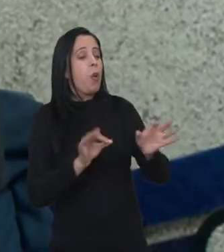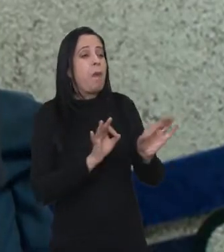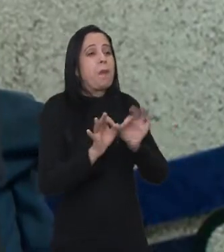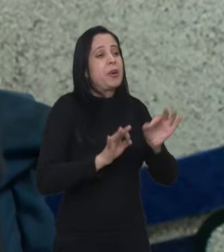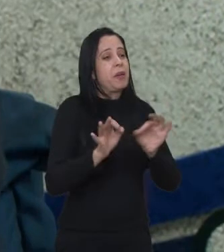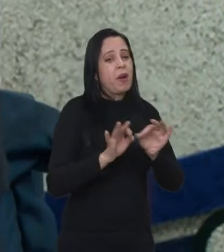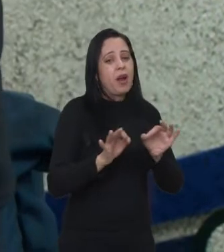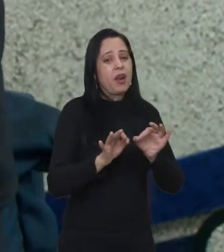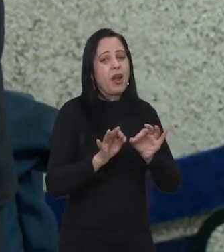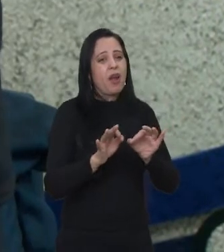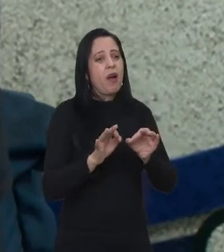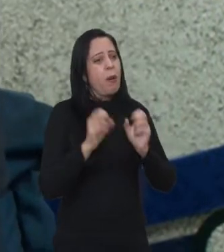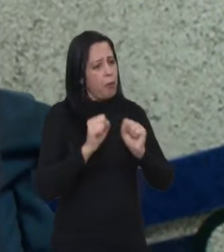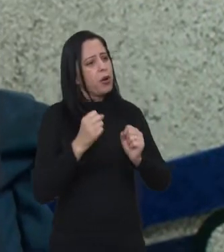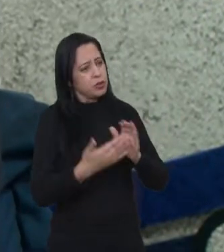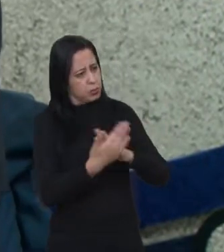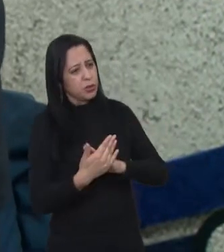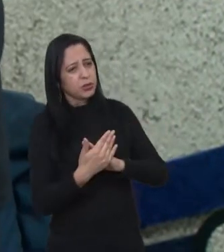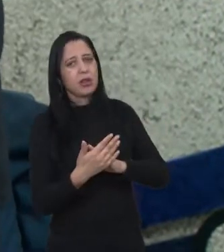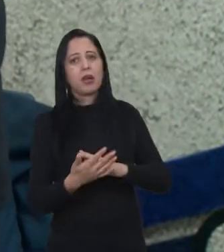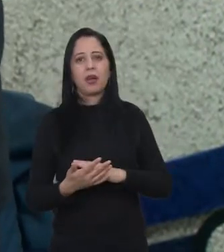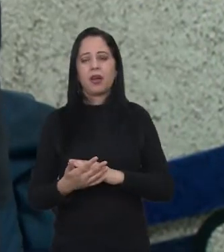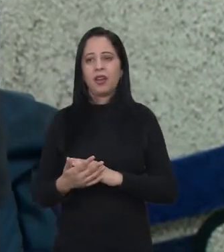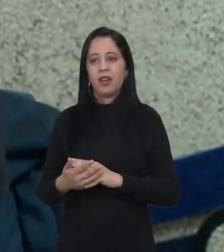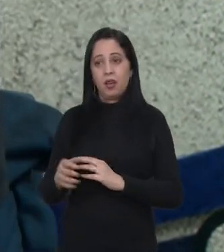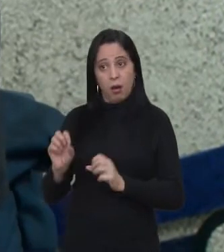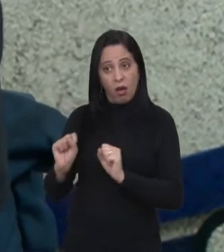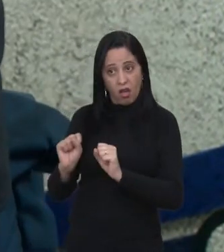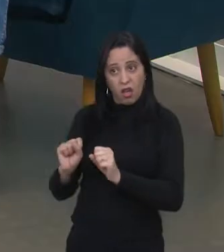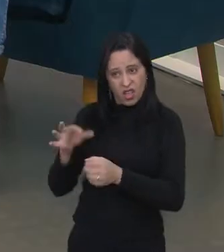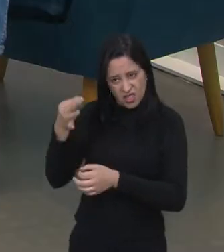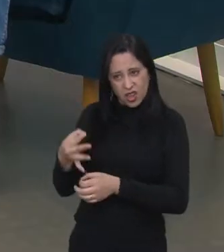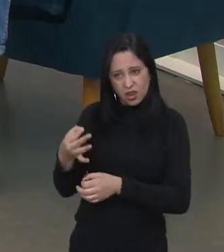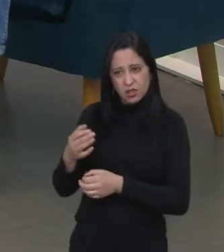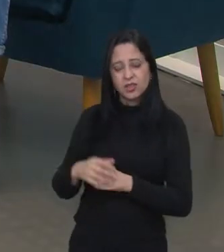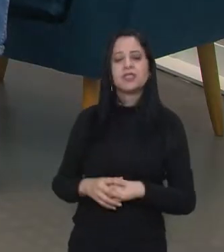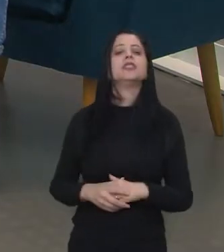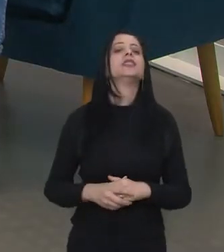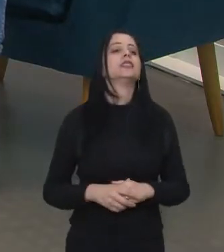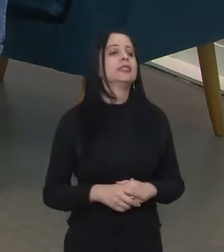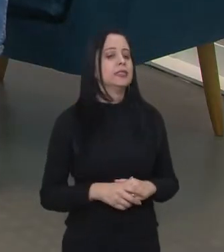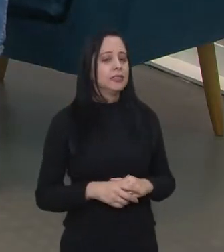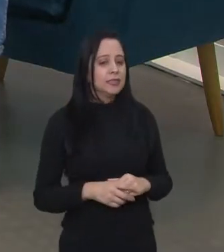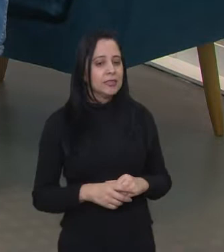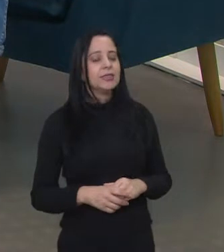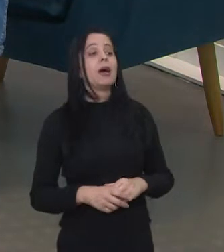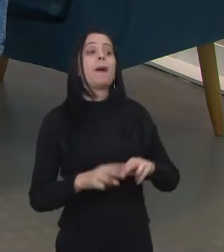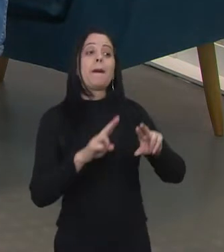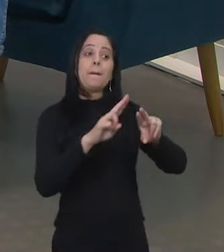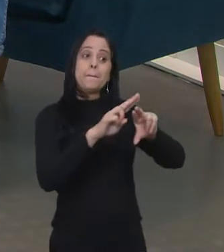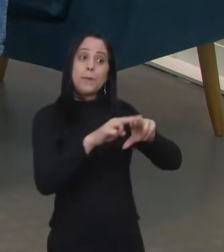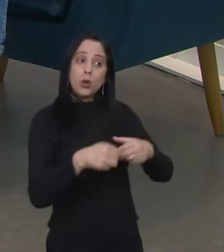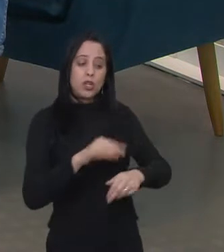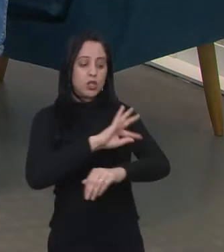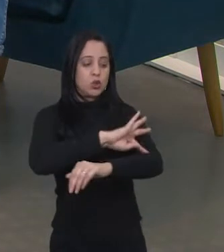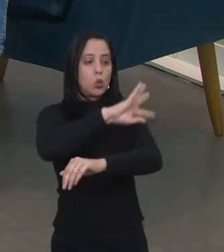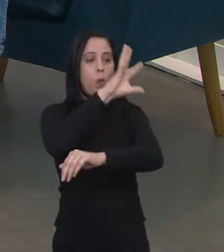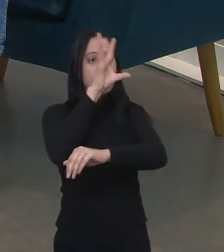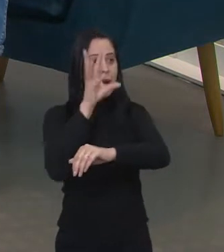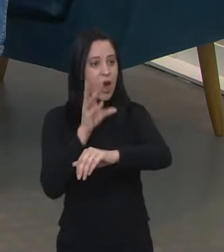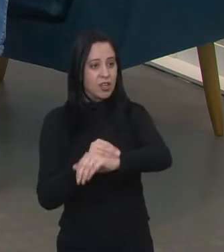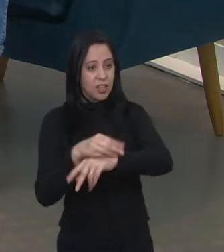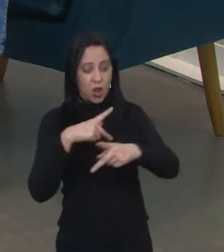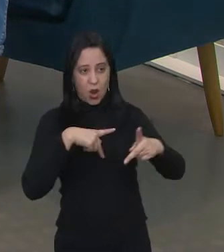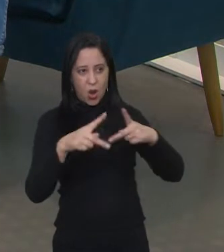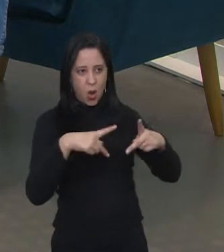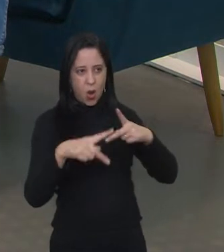sei como e eu quero entrar para a incubadora. Vocês vão prestar esse serviço também, que é um pré, né? Aleph, por isso o Parque Tecnológico